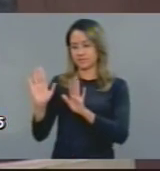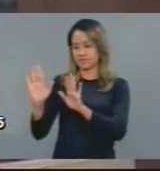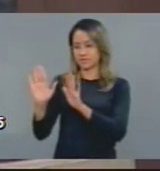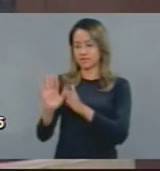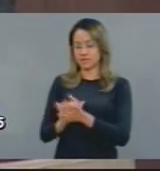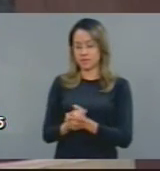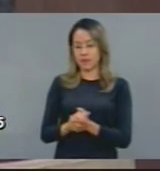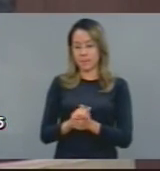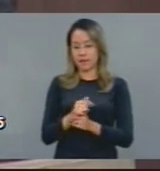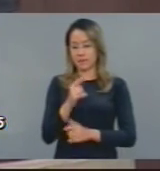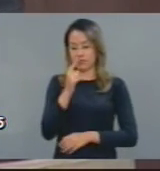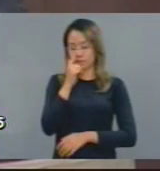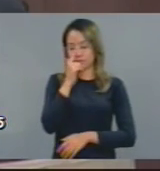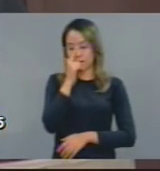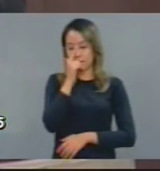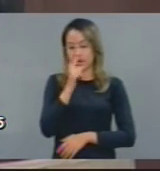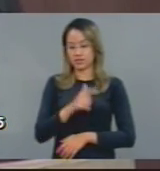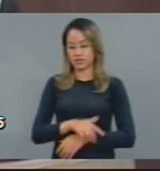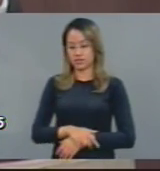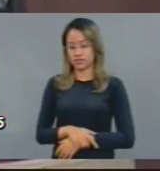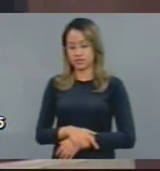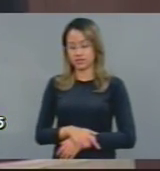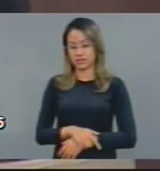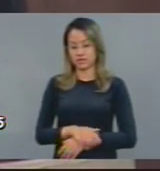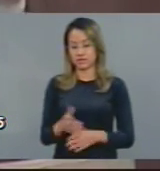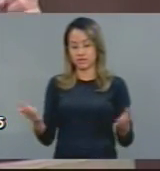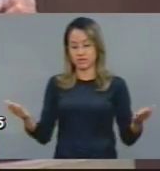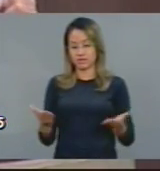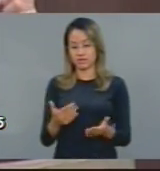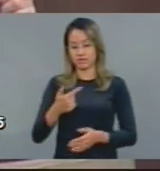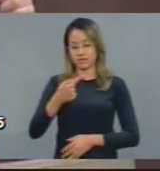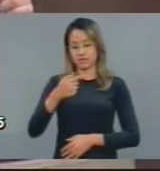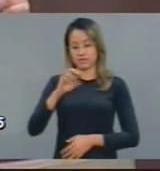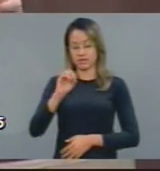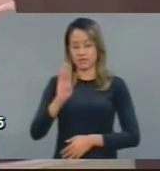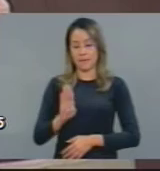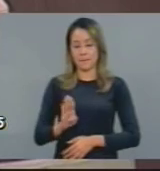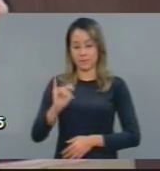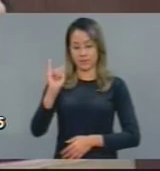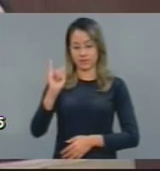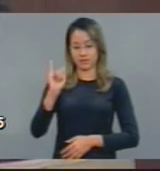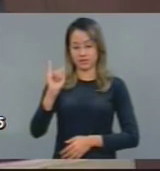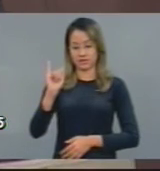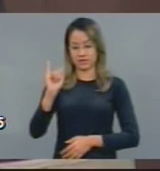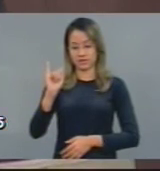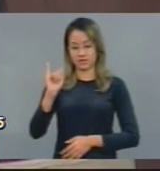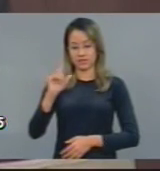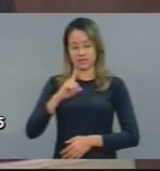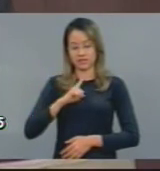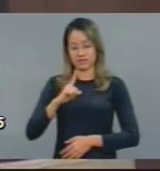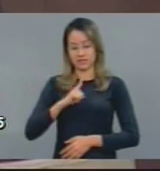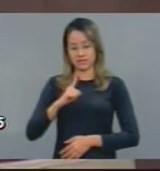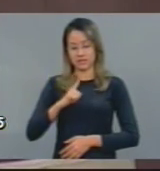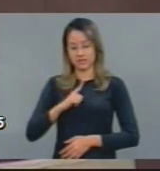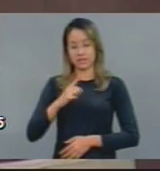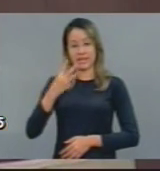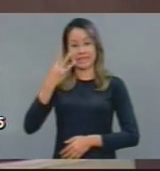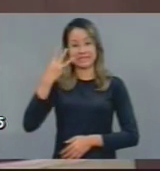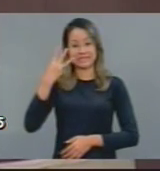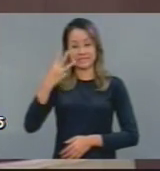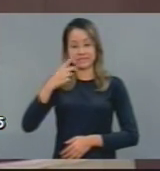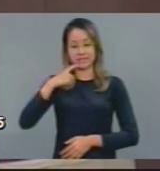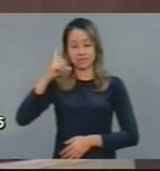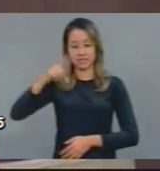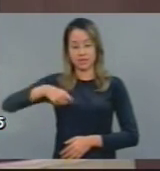Neste semestre, foram 70 bi. Três bolsas-famílias. Programa Bolsa Família,